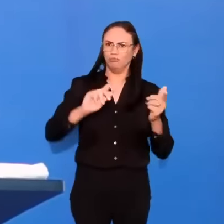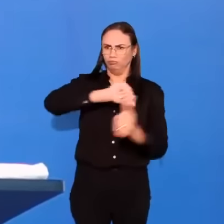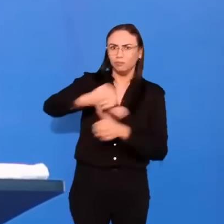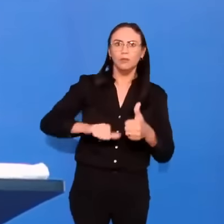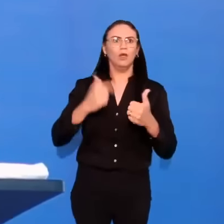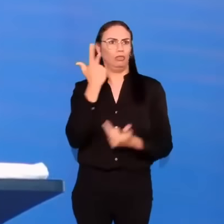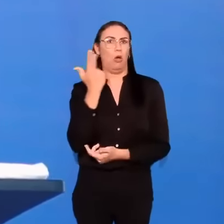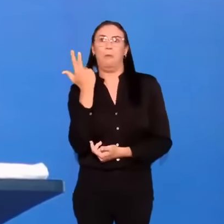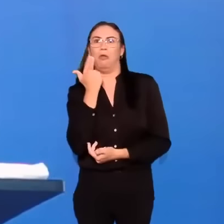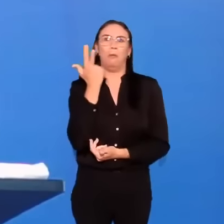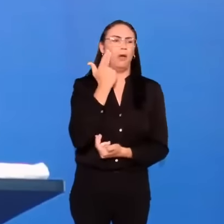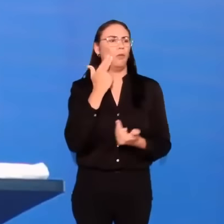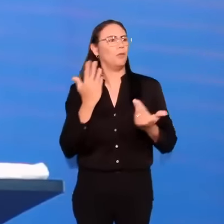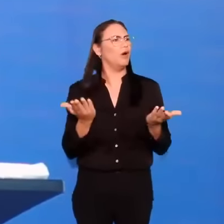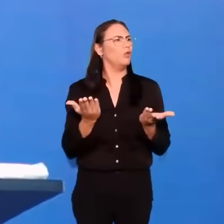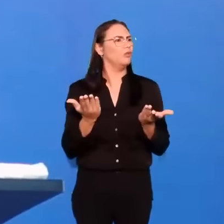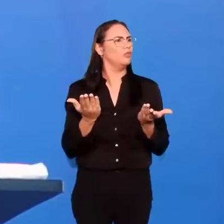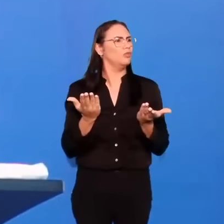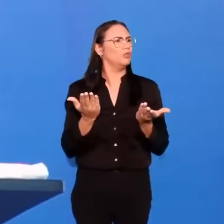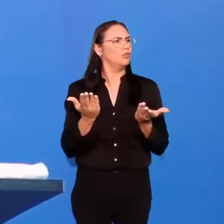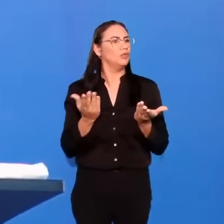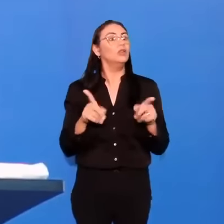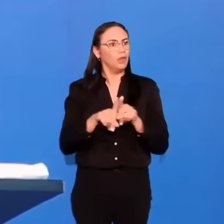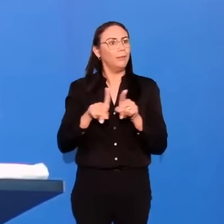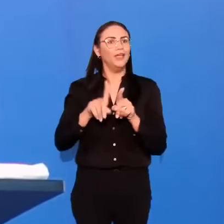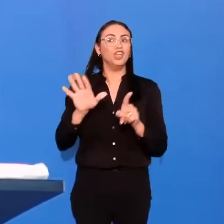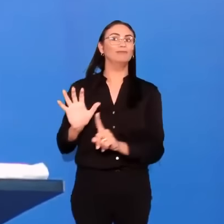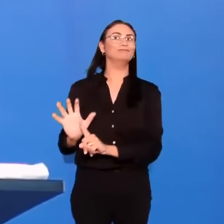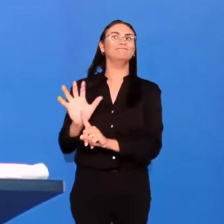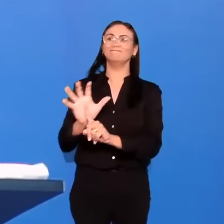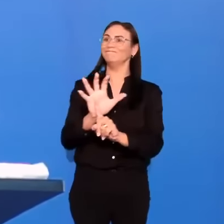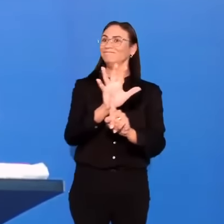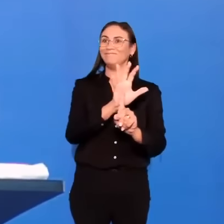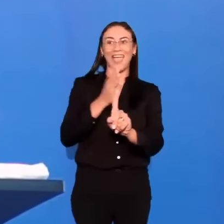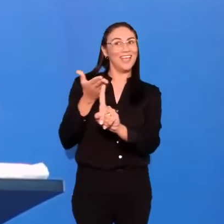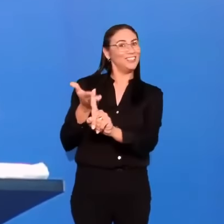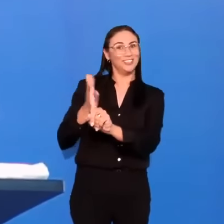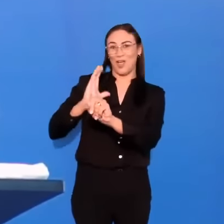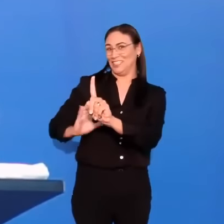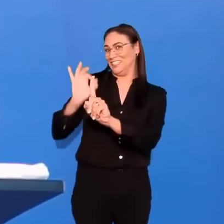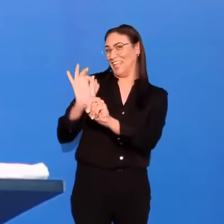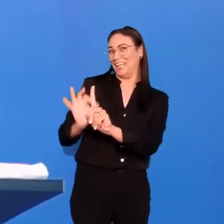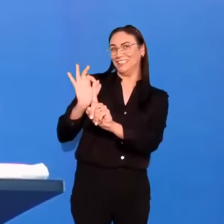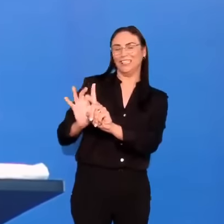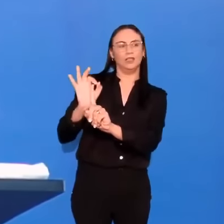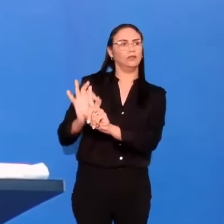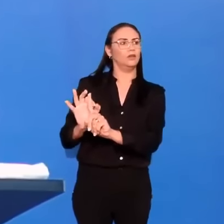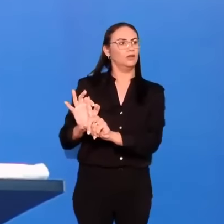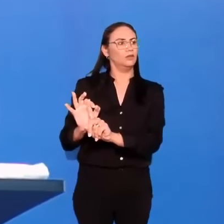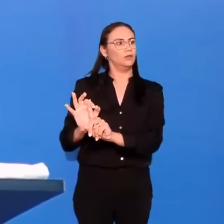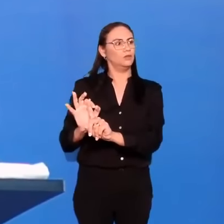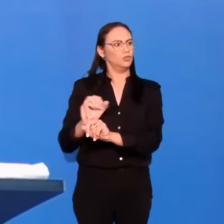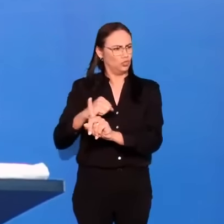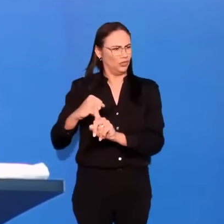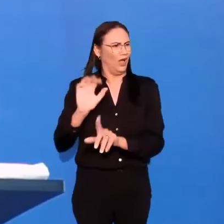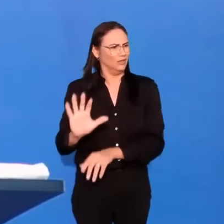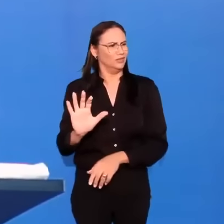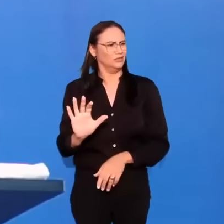e até são estimulados. atos, entretanto,